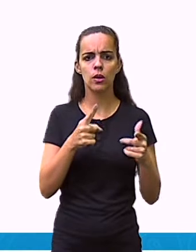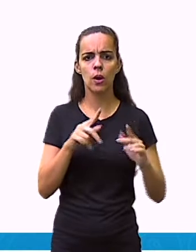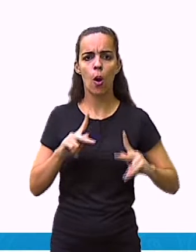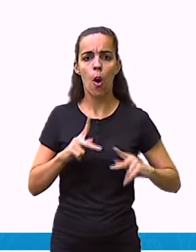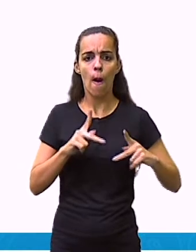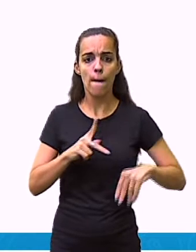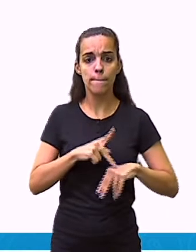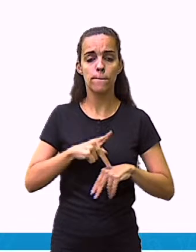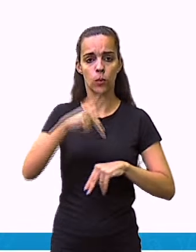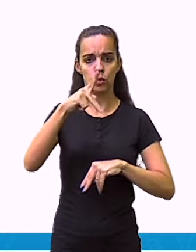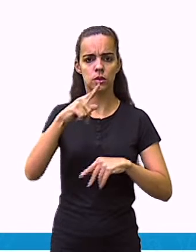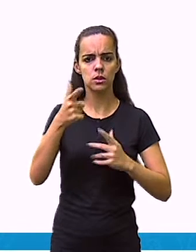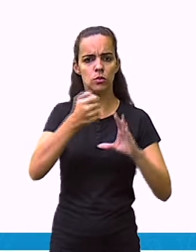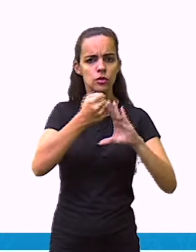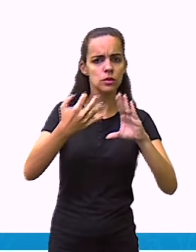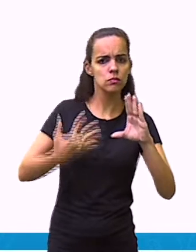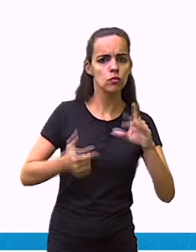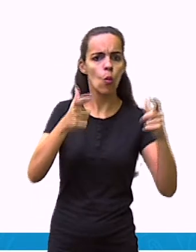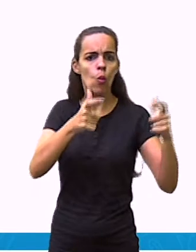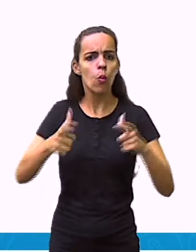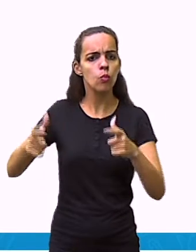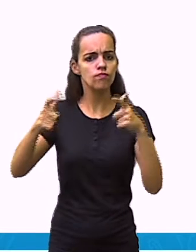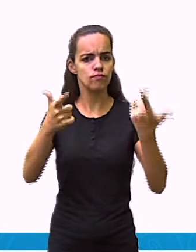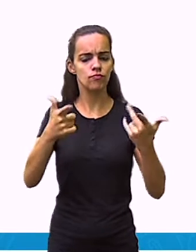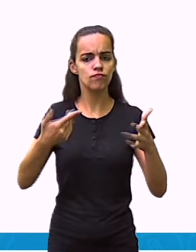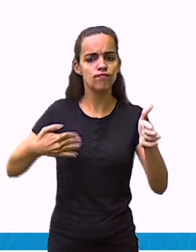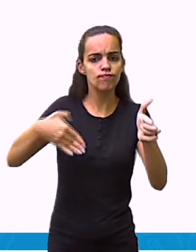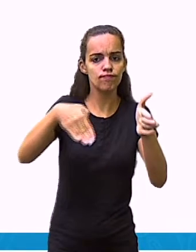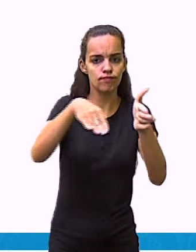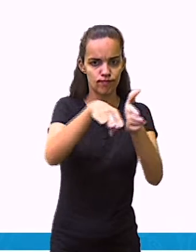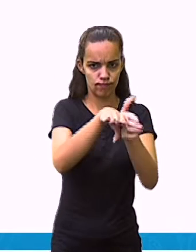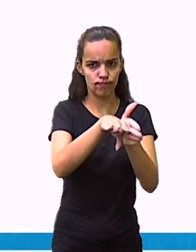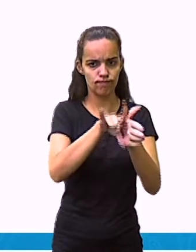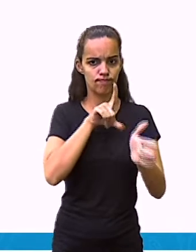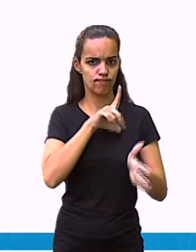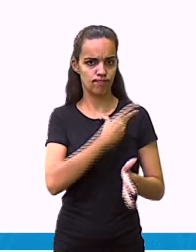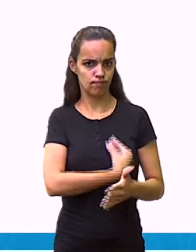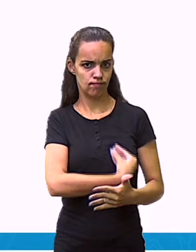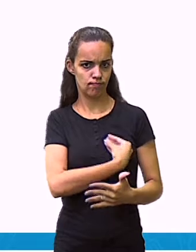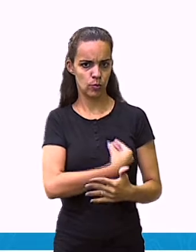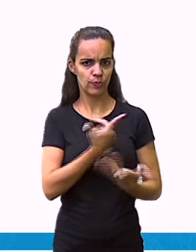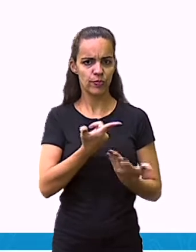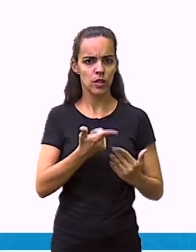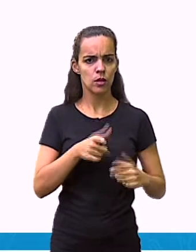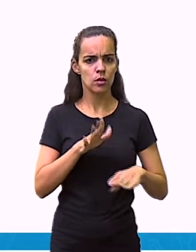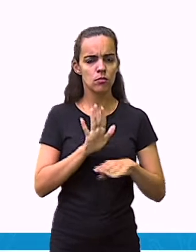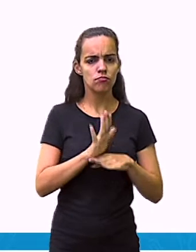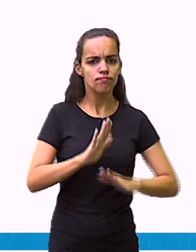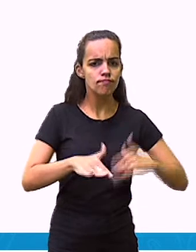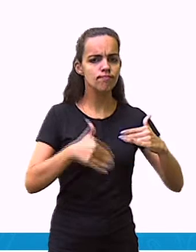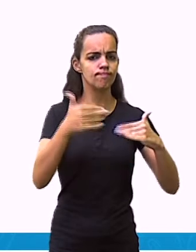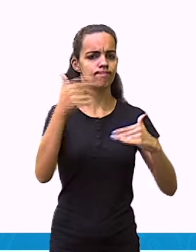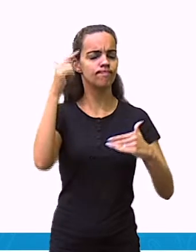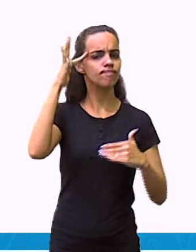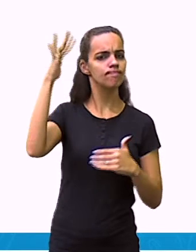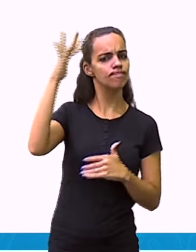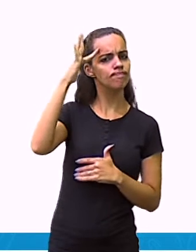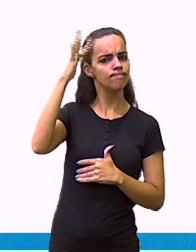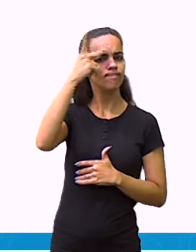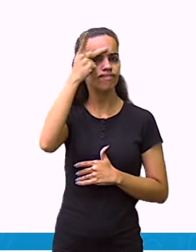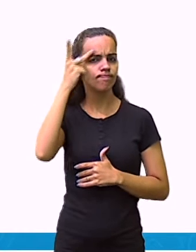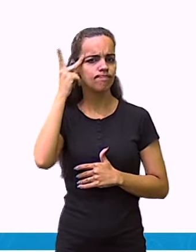que as características que o lugar de destino possui, criando um pensamento das